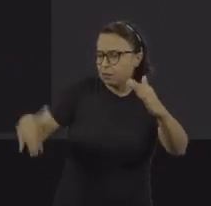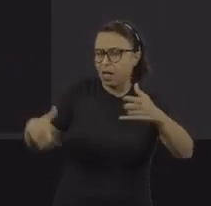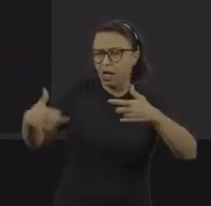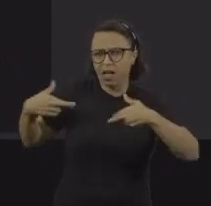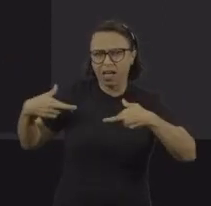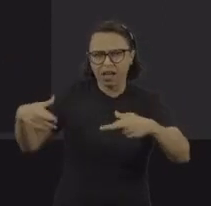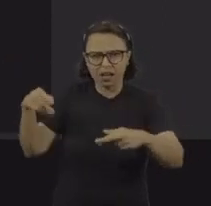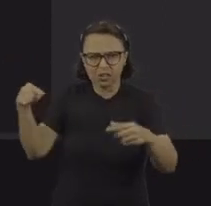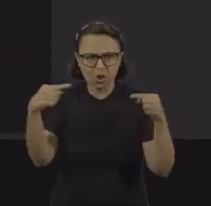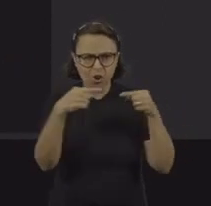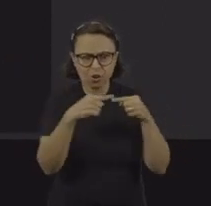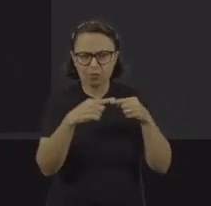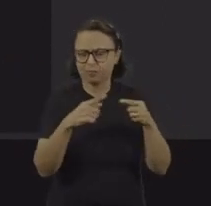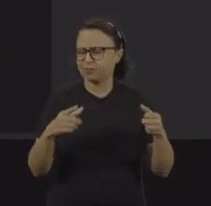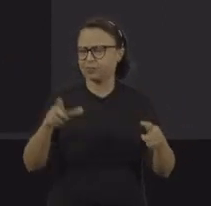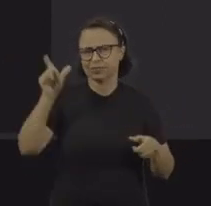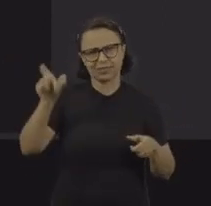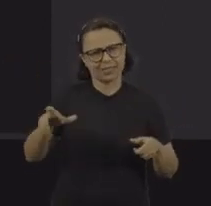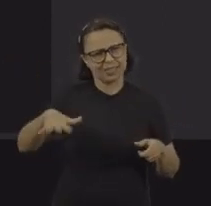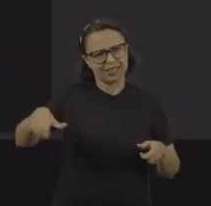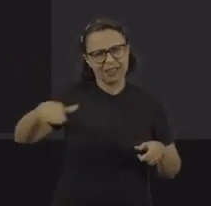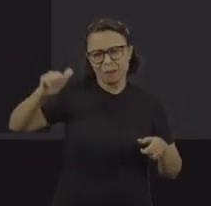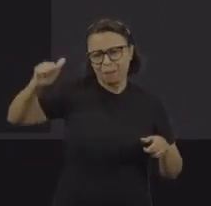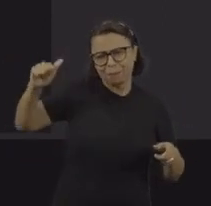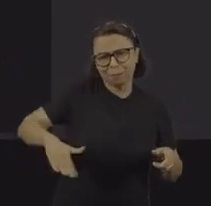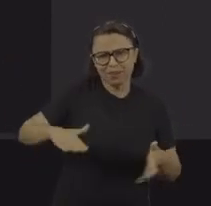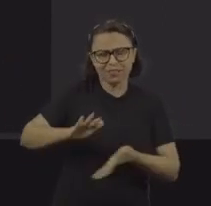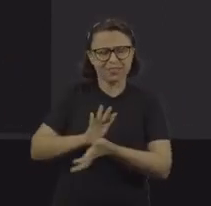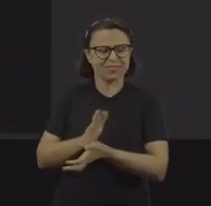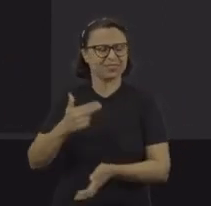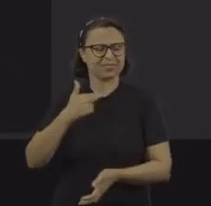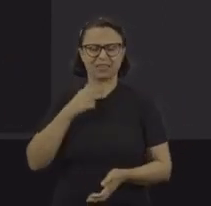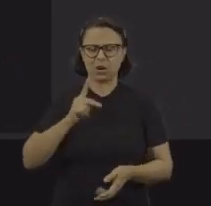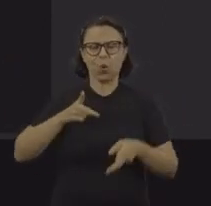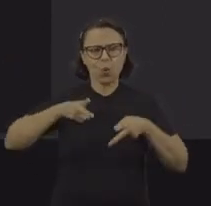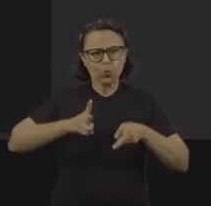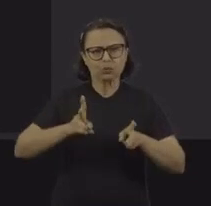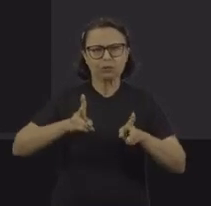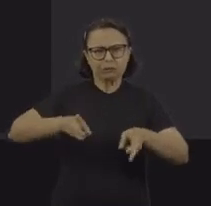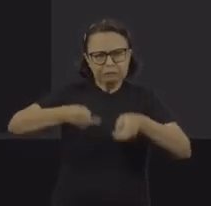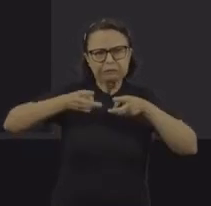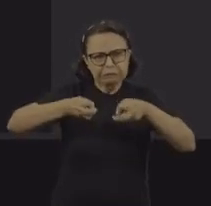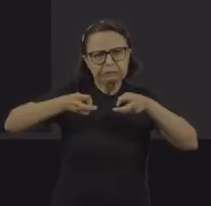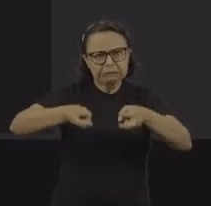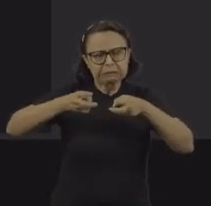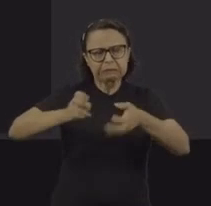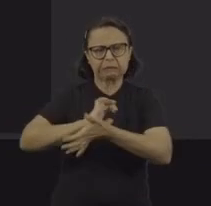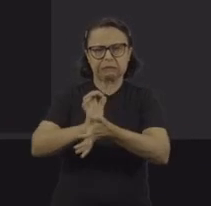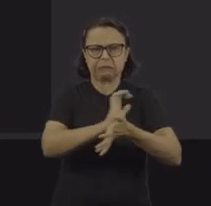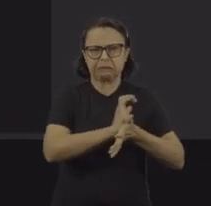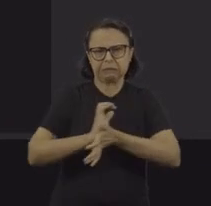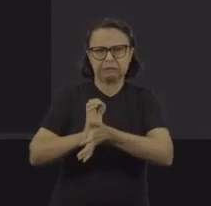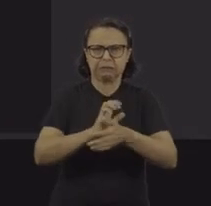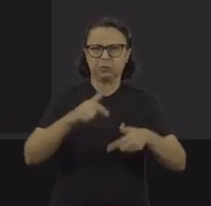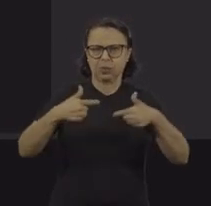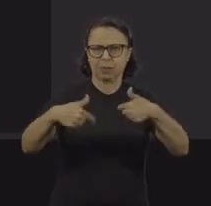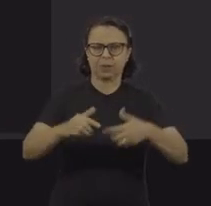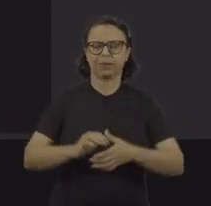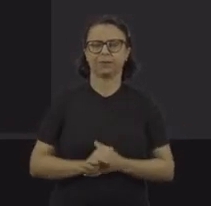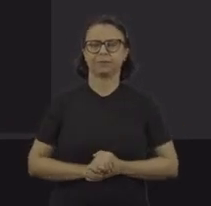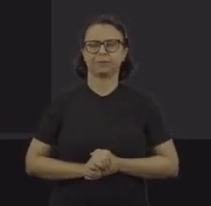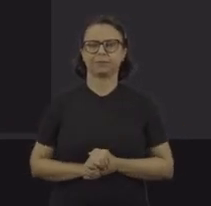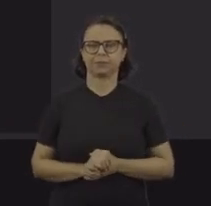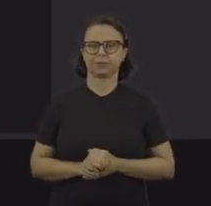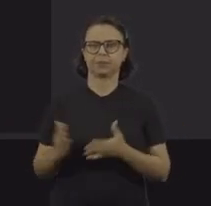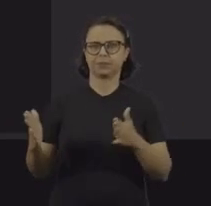A situação de miséria não pode ser justificativa para que a gente continue explorando o trabalhador nas frentes de trabalho. Aqui também